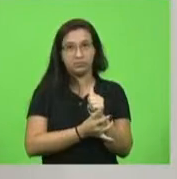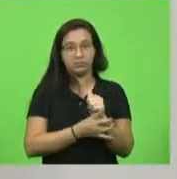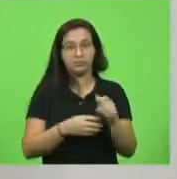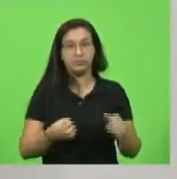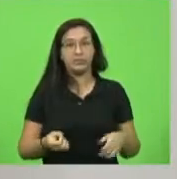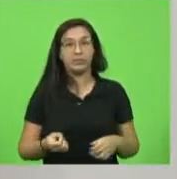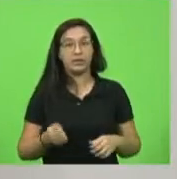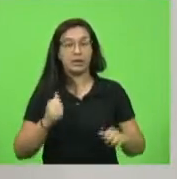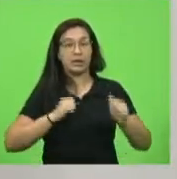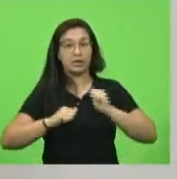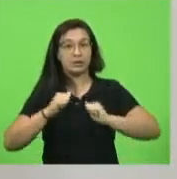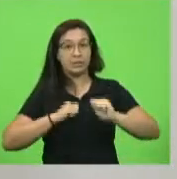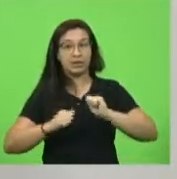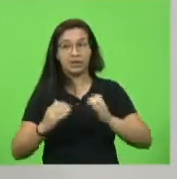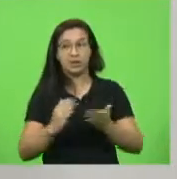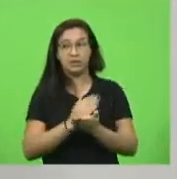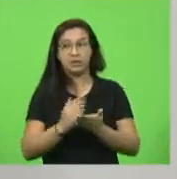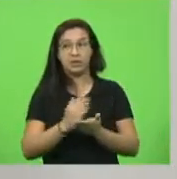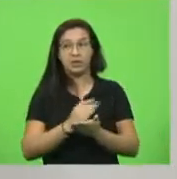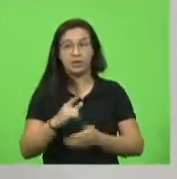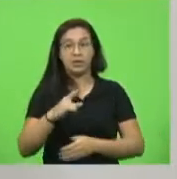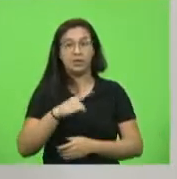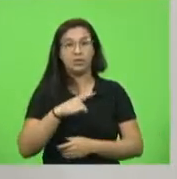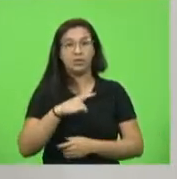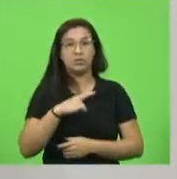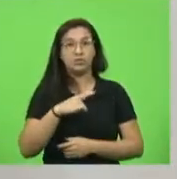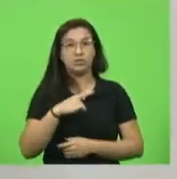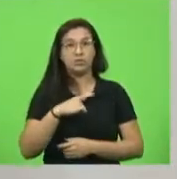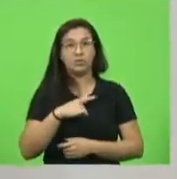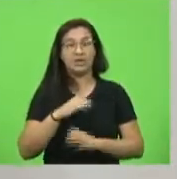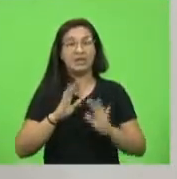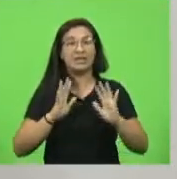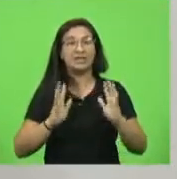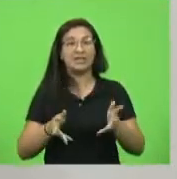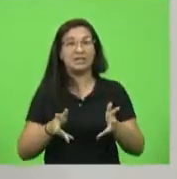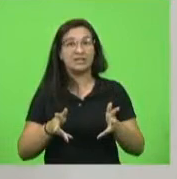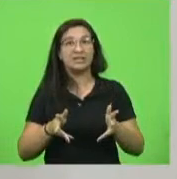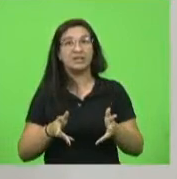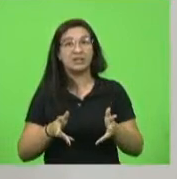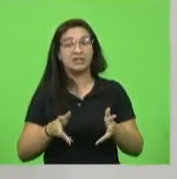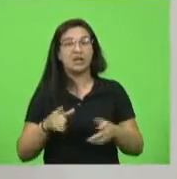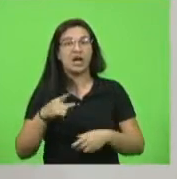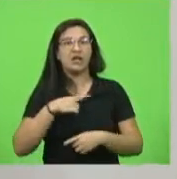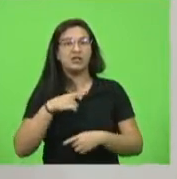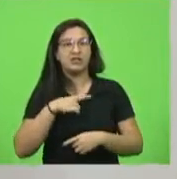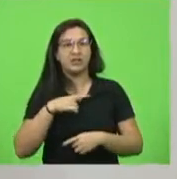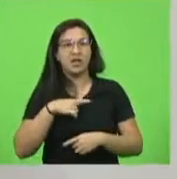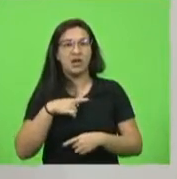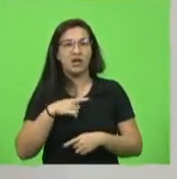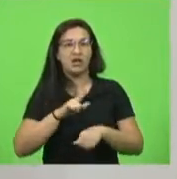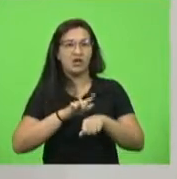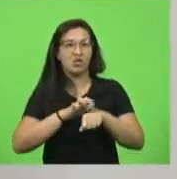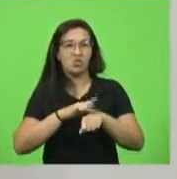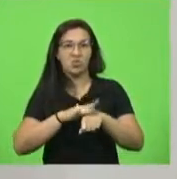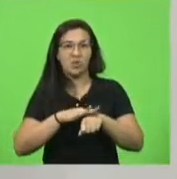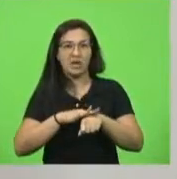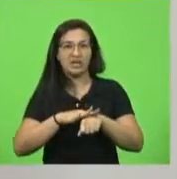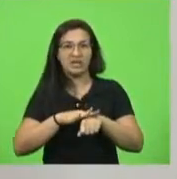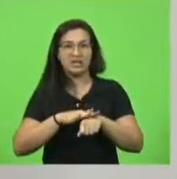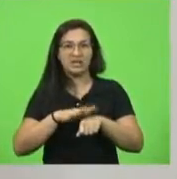expectativa de que as pessoas agora que já tomaram, já tiveram a doença, não mais